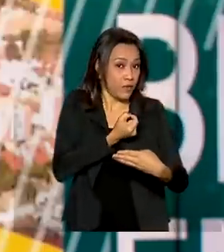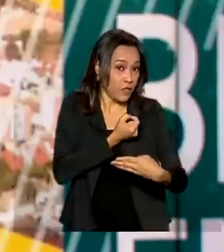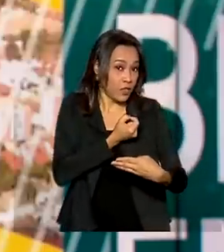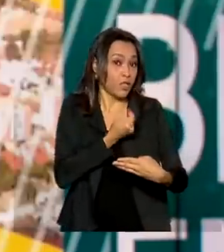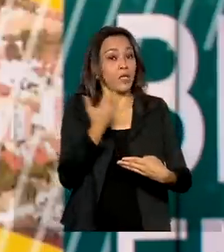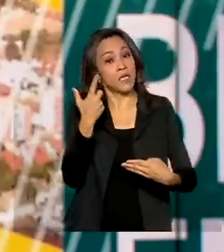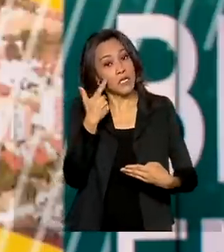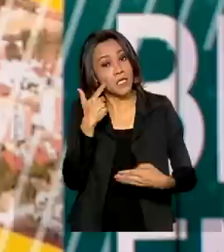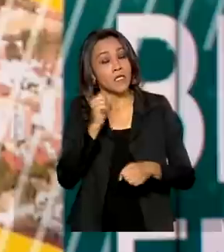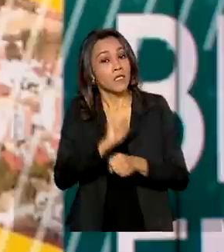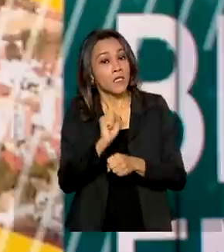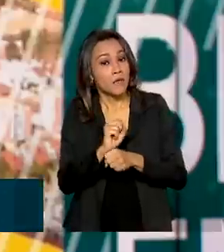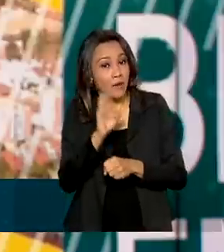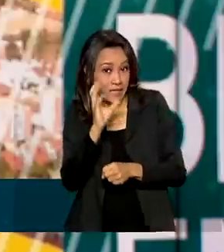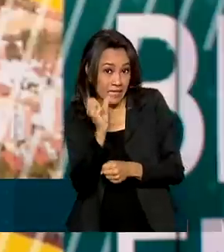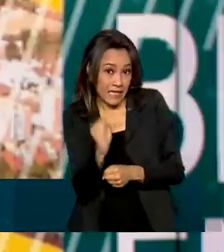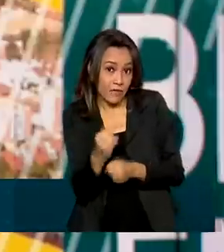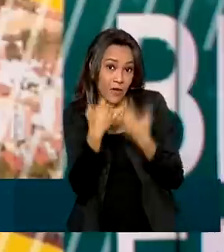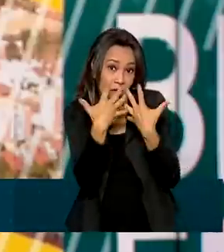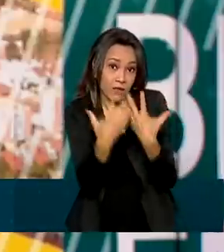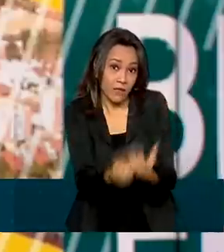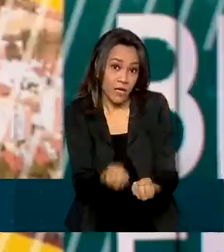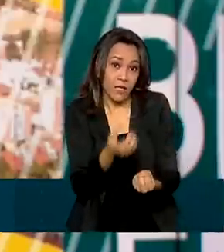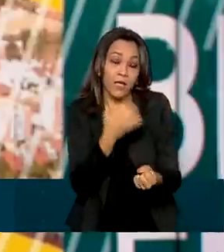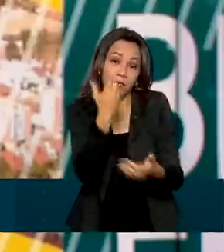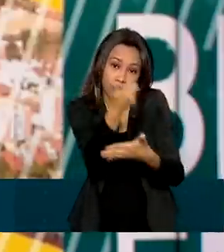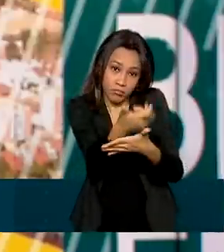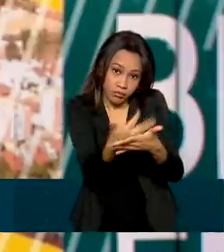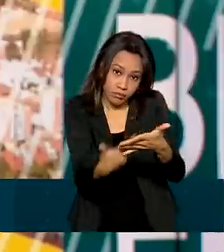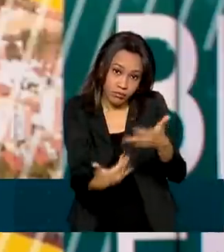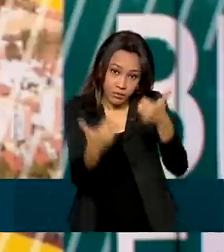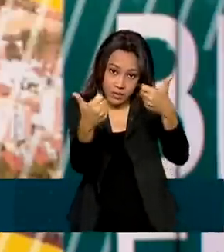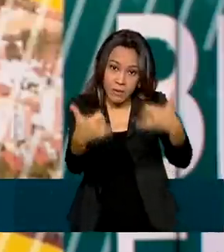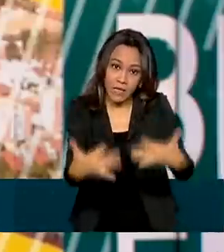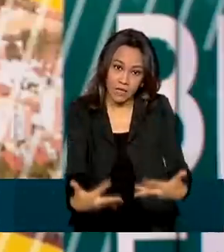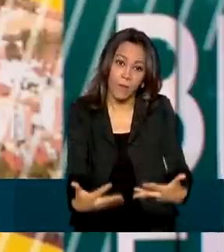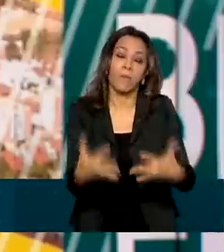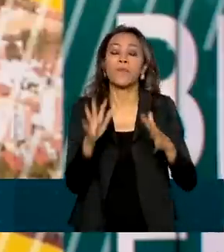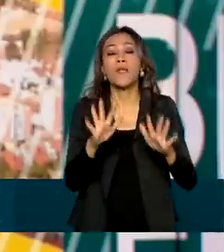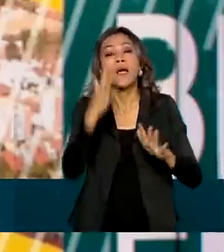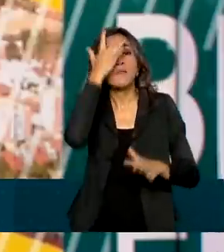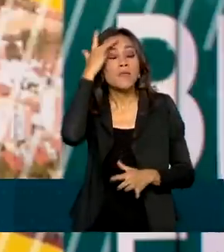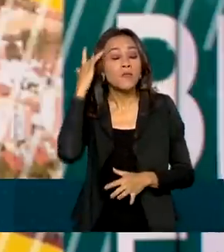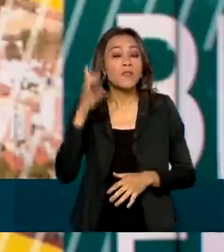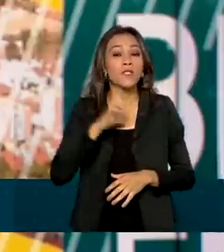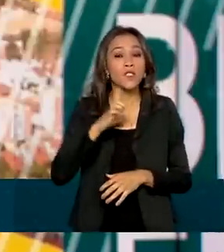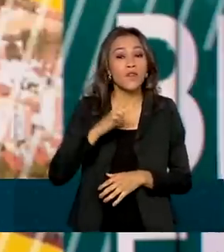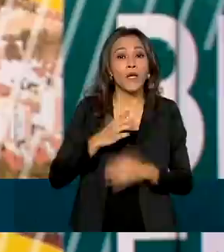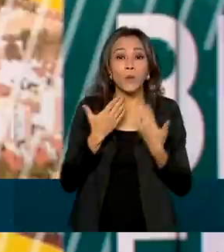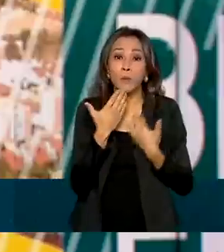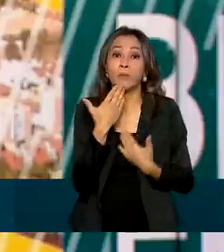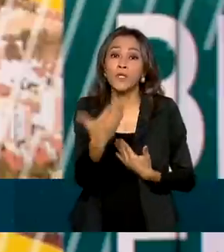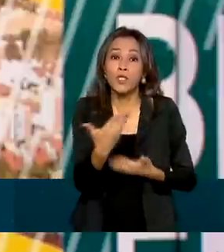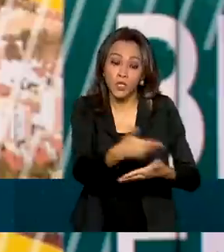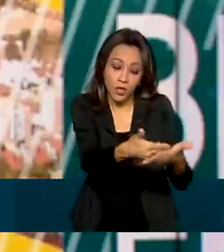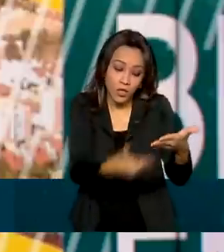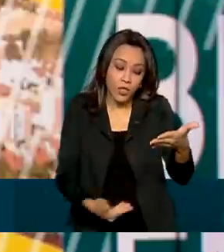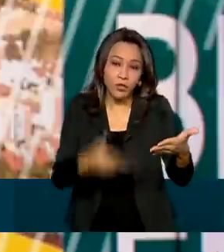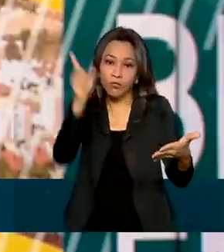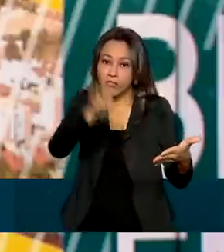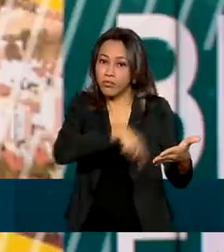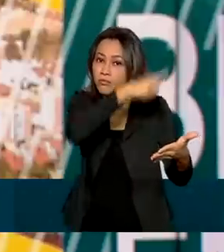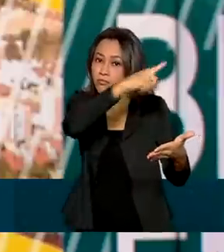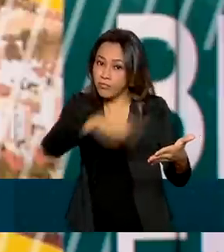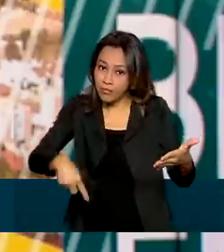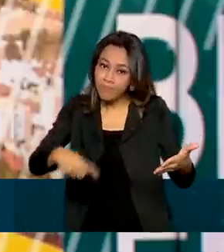aceitas. As consultas devem ser feitas na página do participante. As pessoas que tiveram as solicitações indeferidas, ou seja,